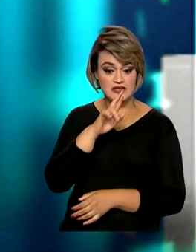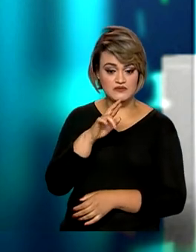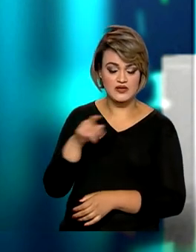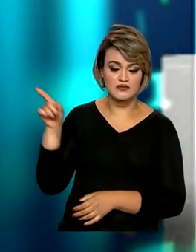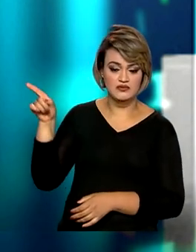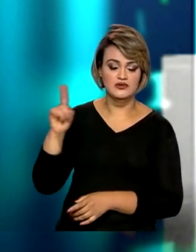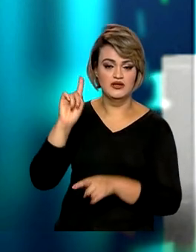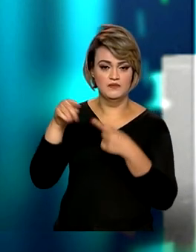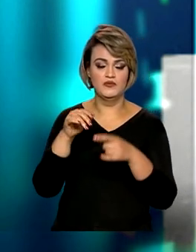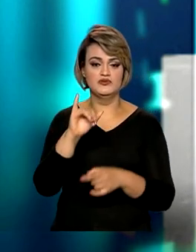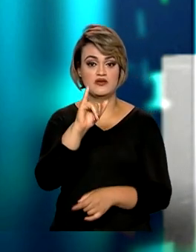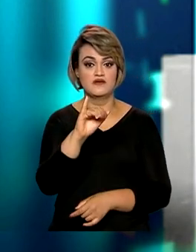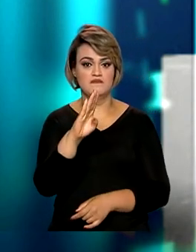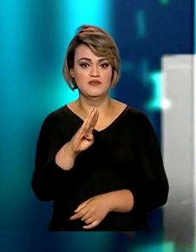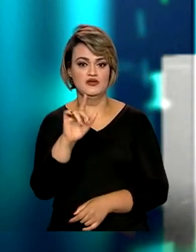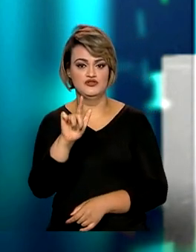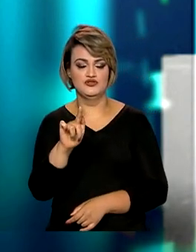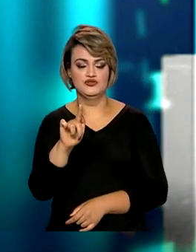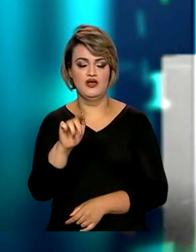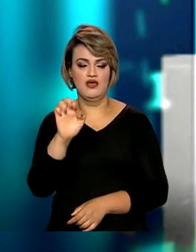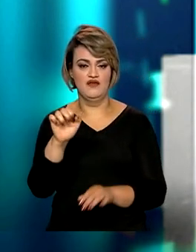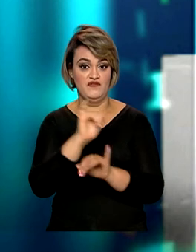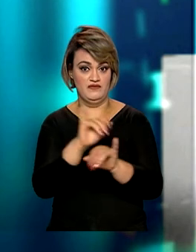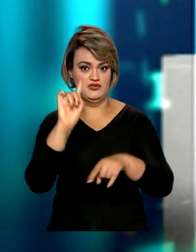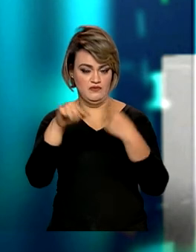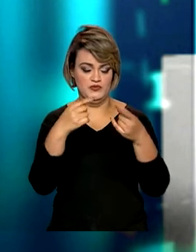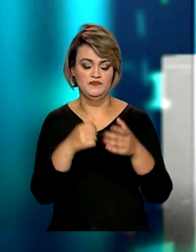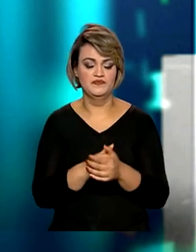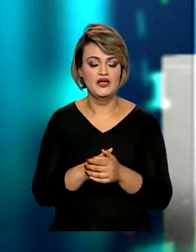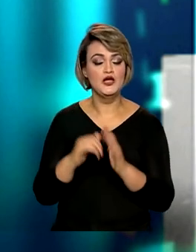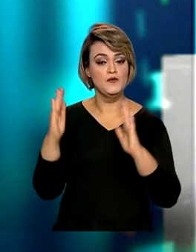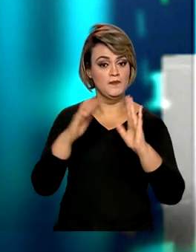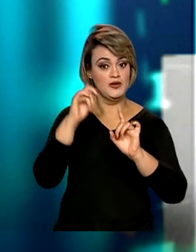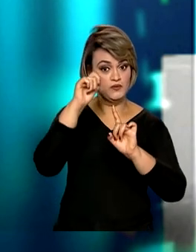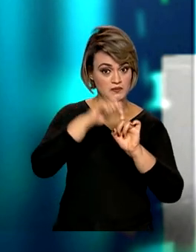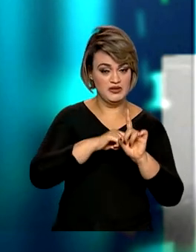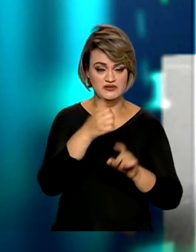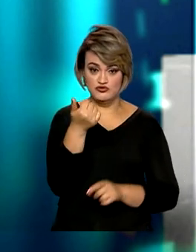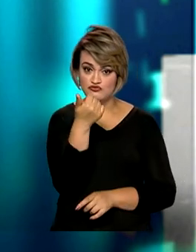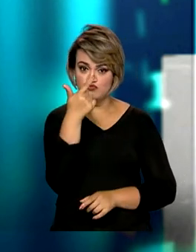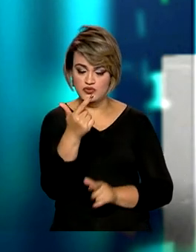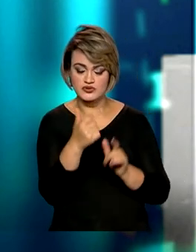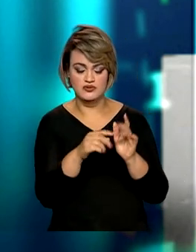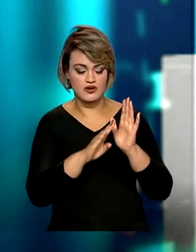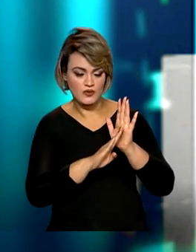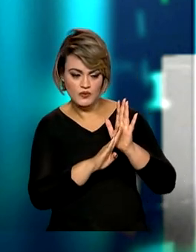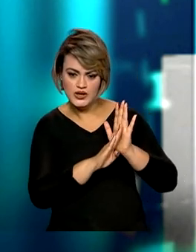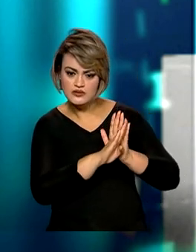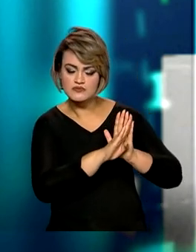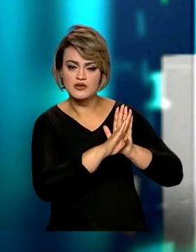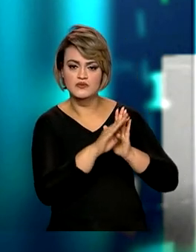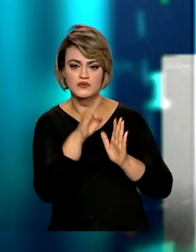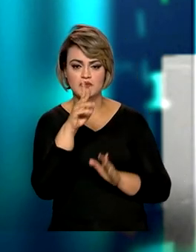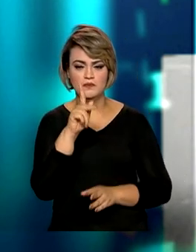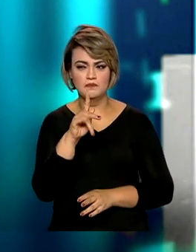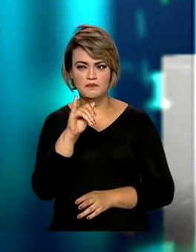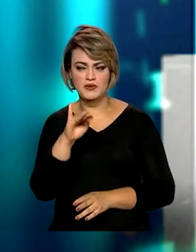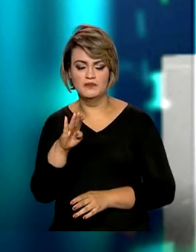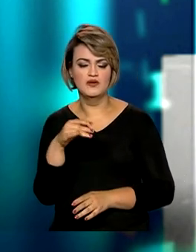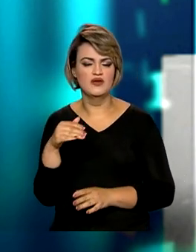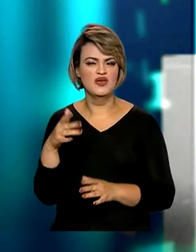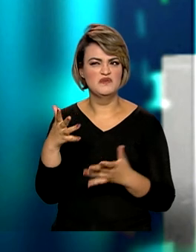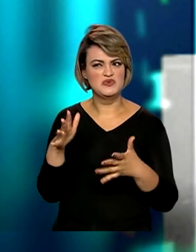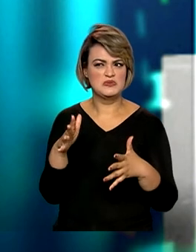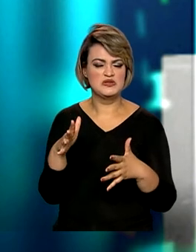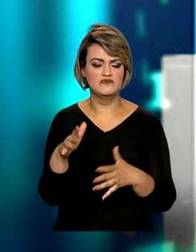serão publicados pelo IBGE mais tarde. Ora, nos últimos 12 meses, então, o resultado em termos de crescimento do PIB estimado pelo Banco